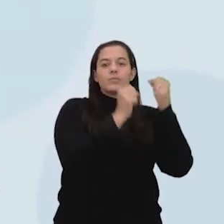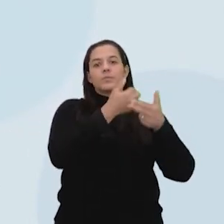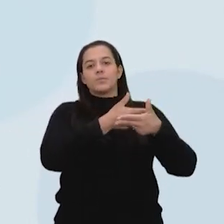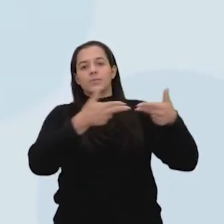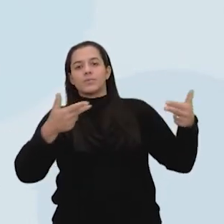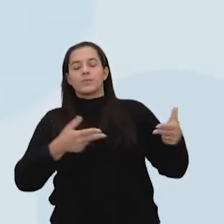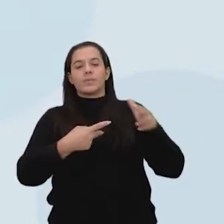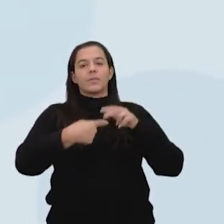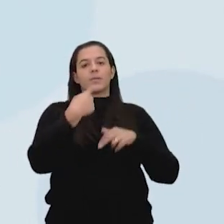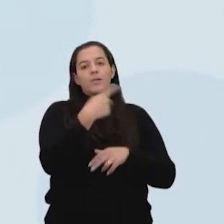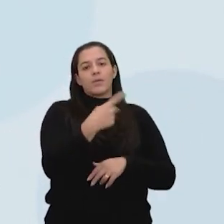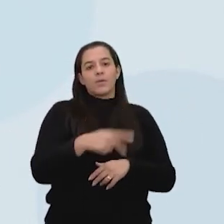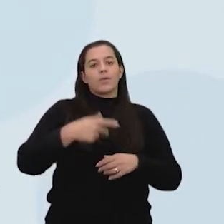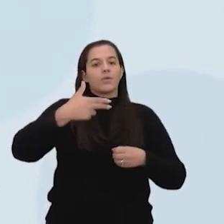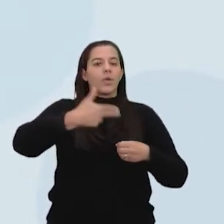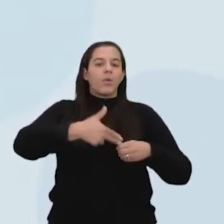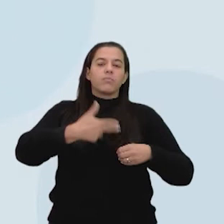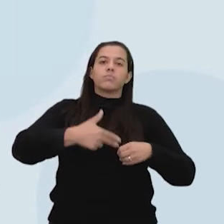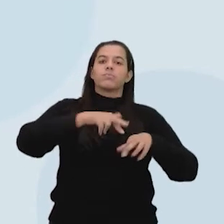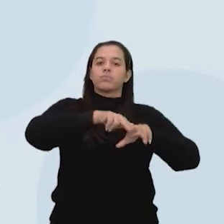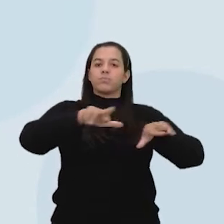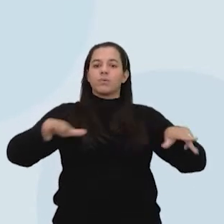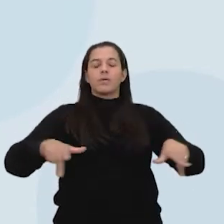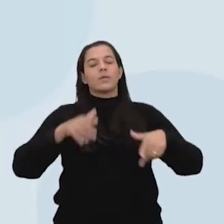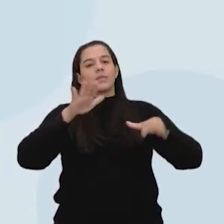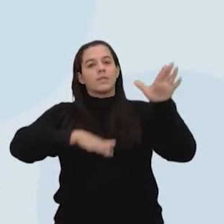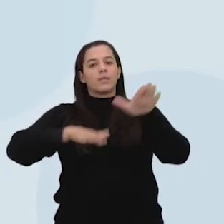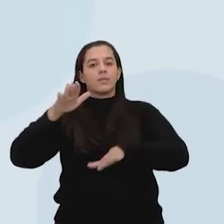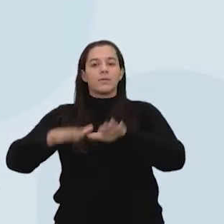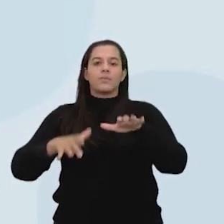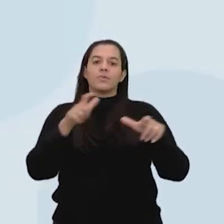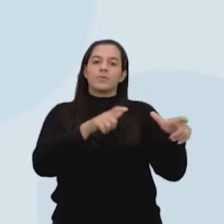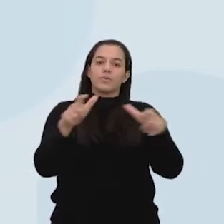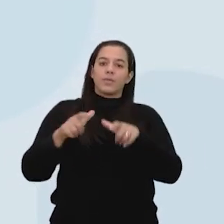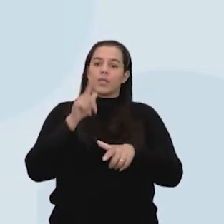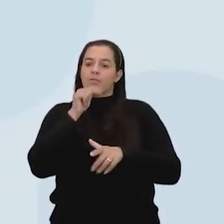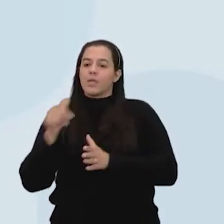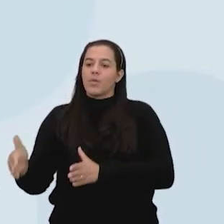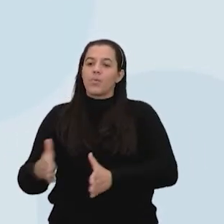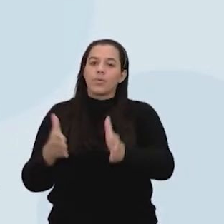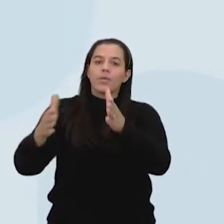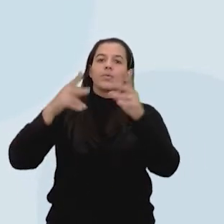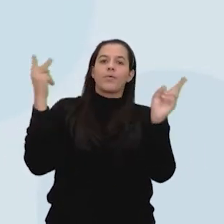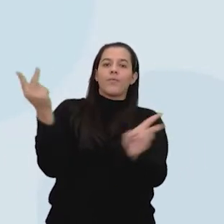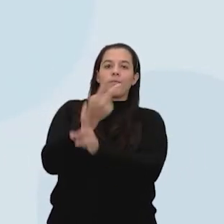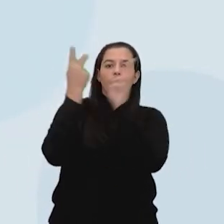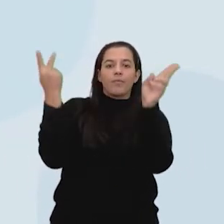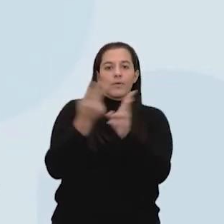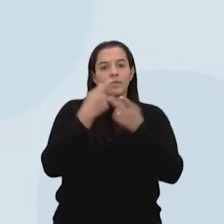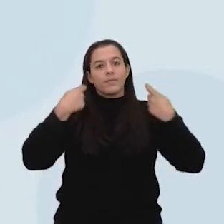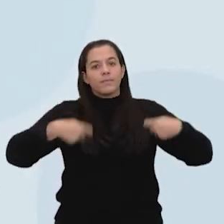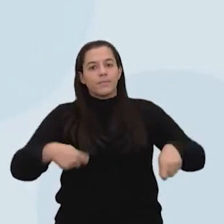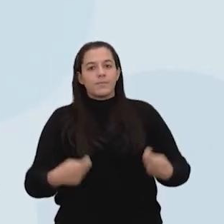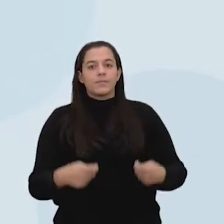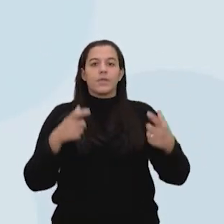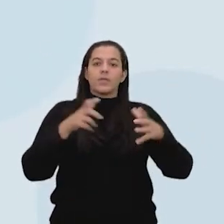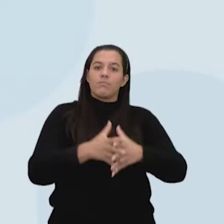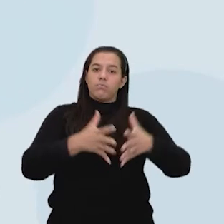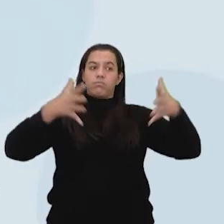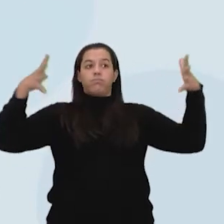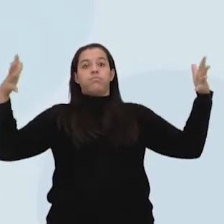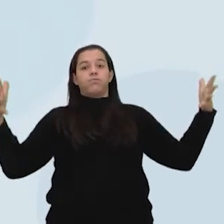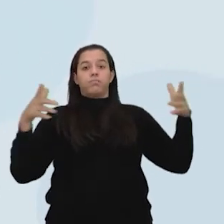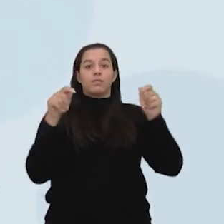recurso eólico, etc. Depende de localização, você tem que ter o rio, você tem que ter o vento. Energia fotovoltaica depende de áreas imensas para